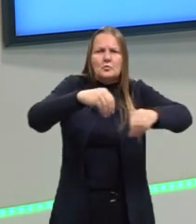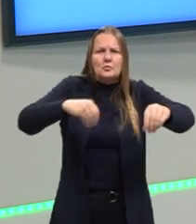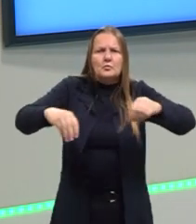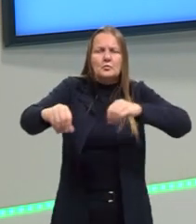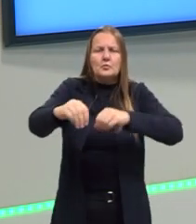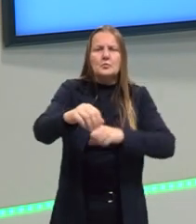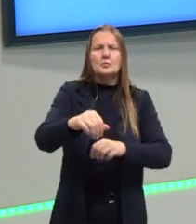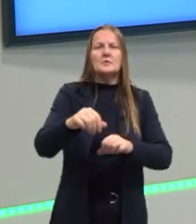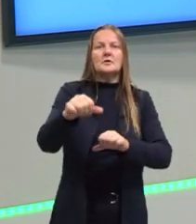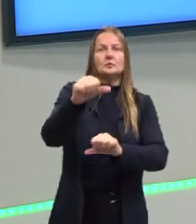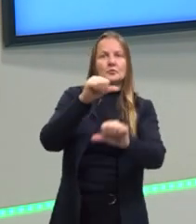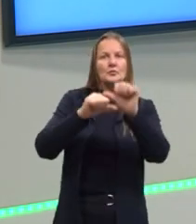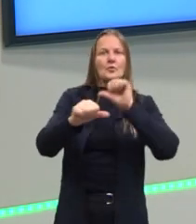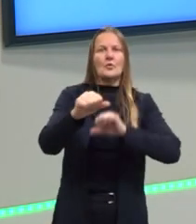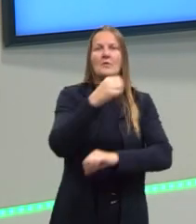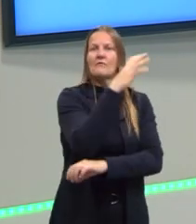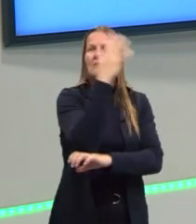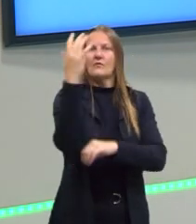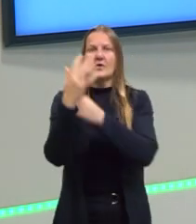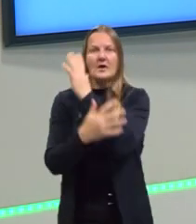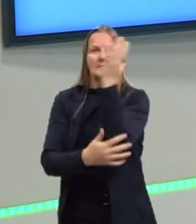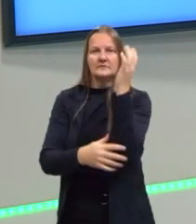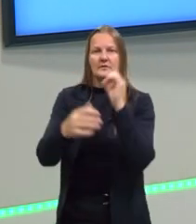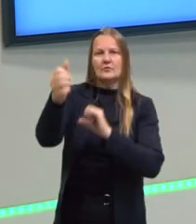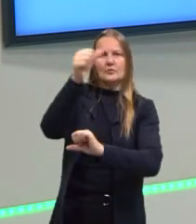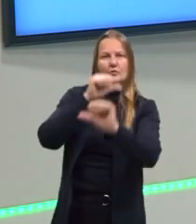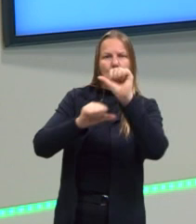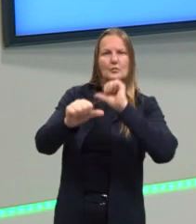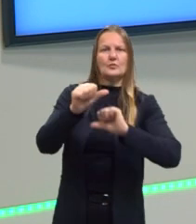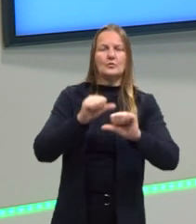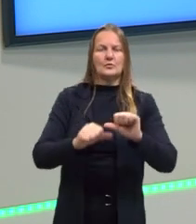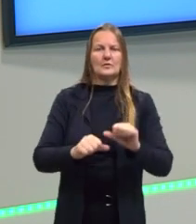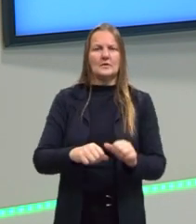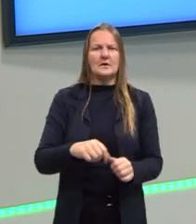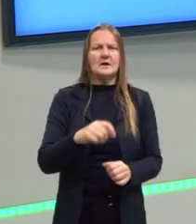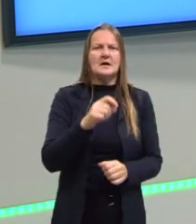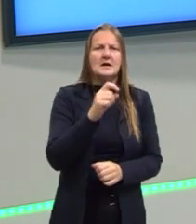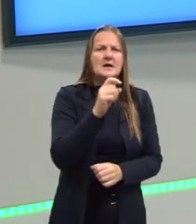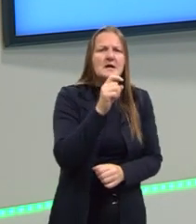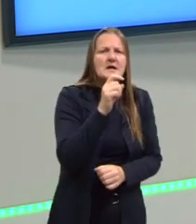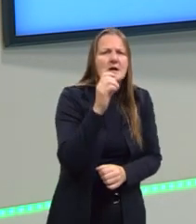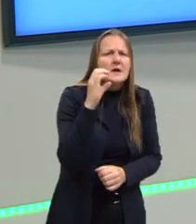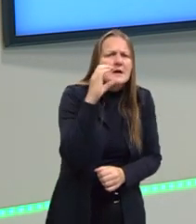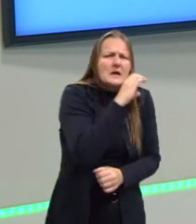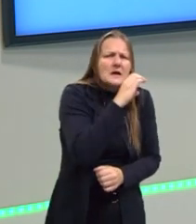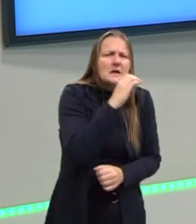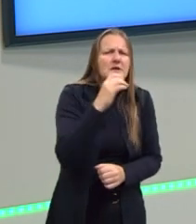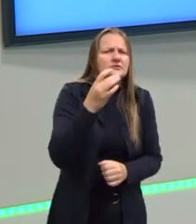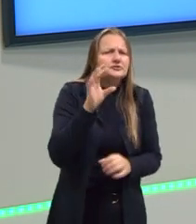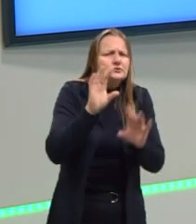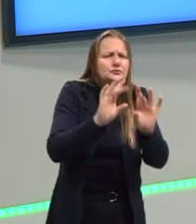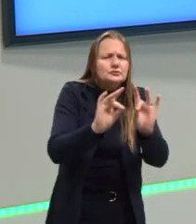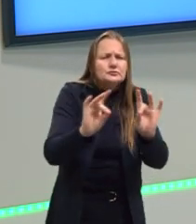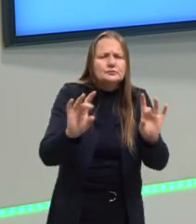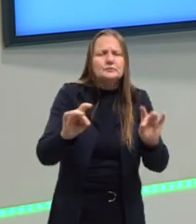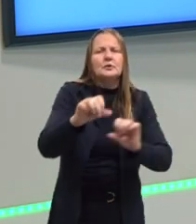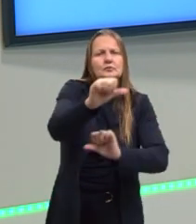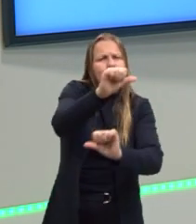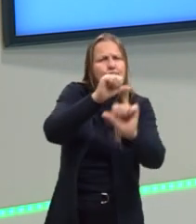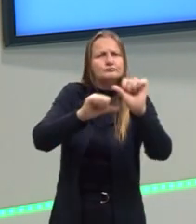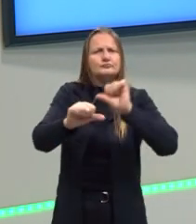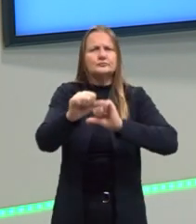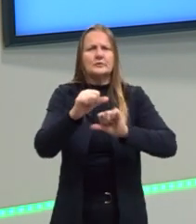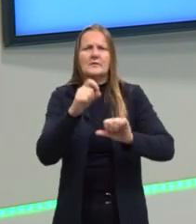e muda para deserto ou vice-versa. Ou era quente, úmido e muda para frio e seco. Esses exemplos, assim, de